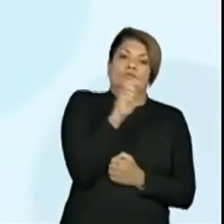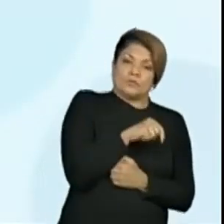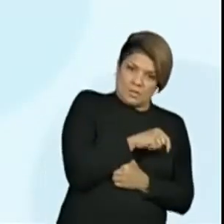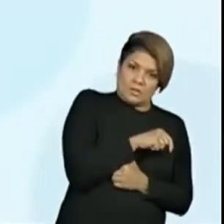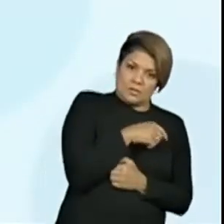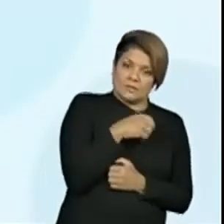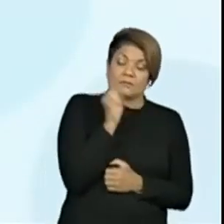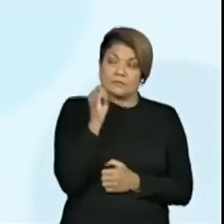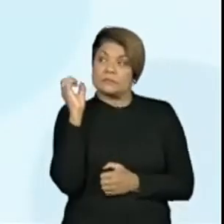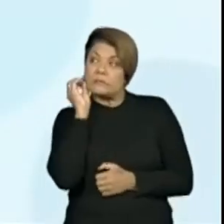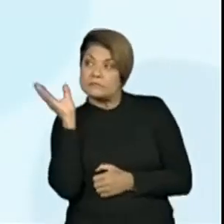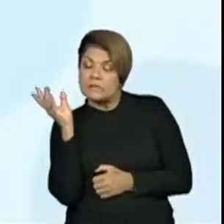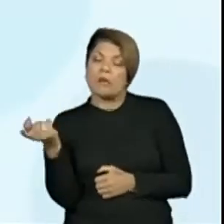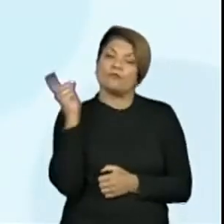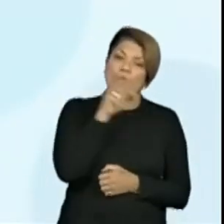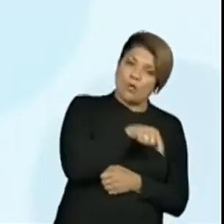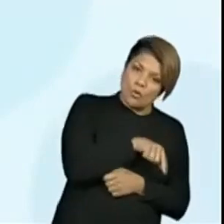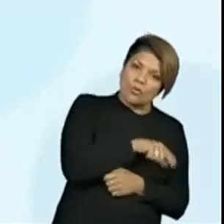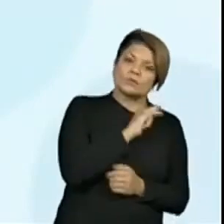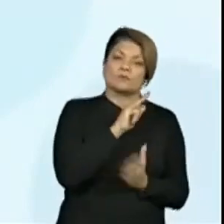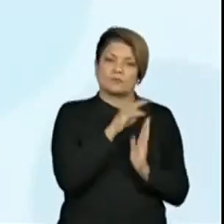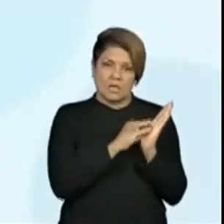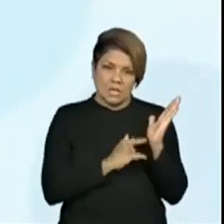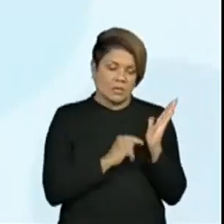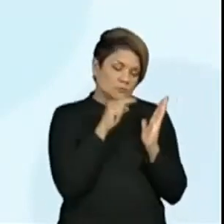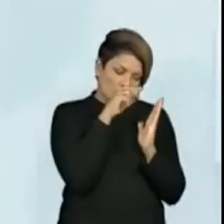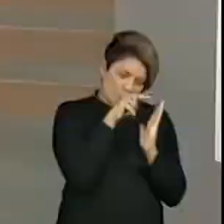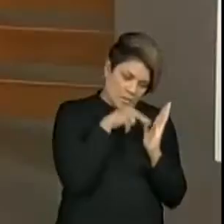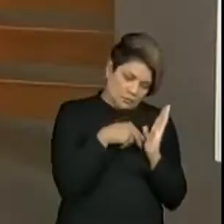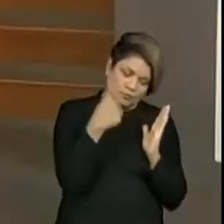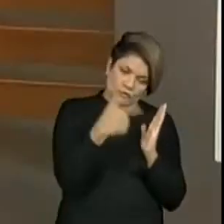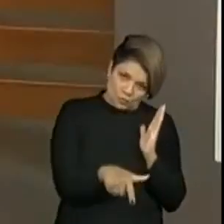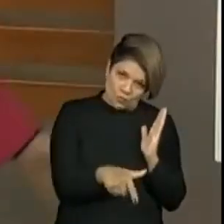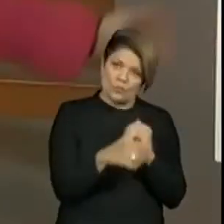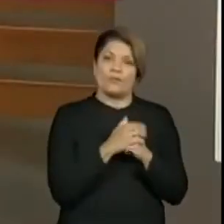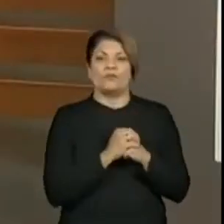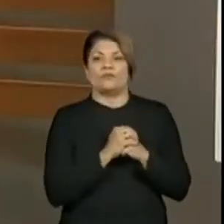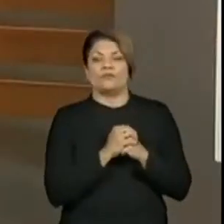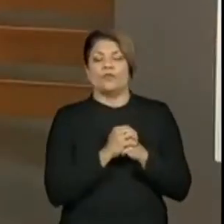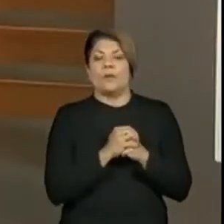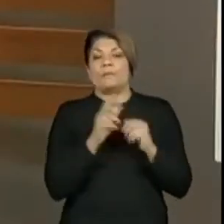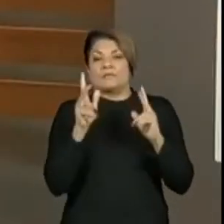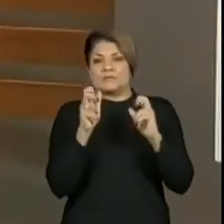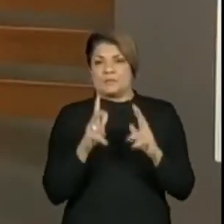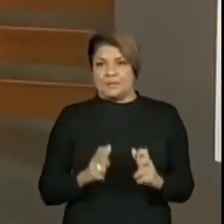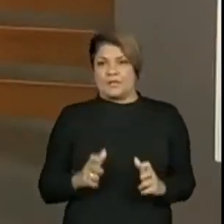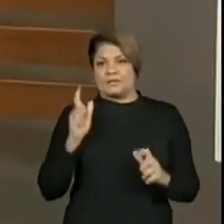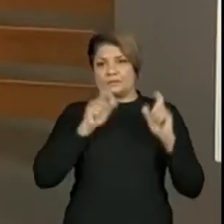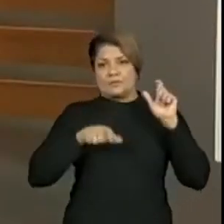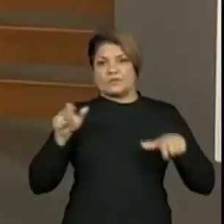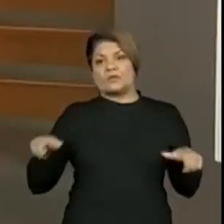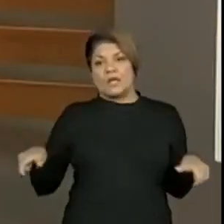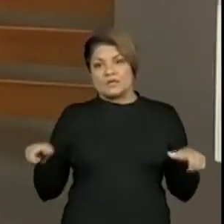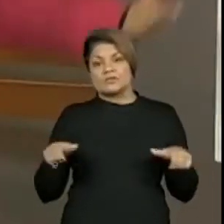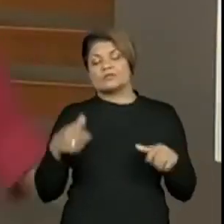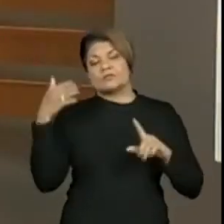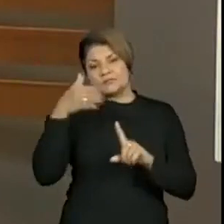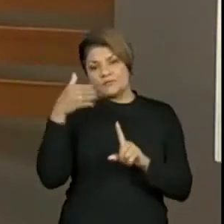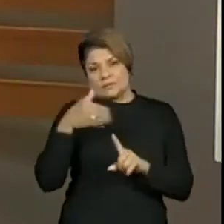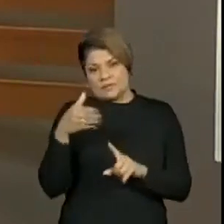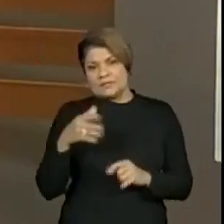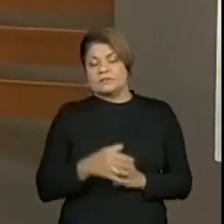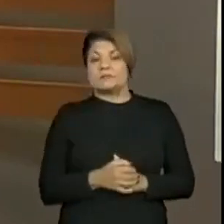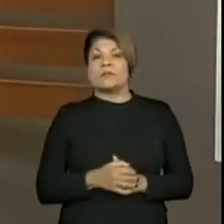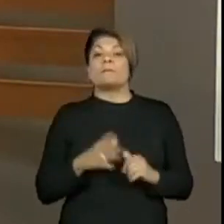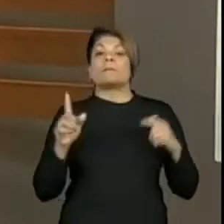necessário, perceber os personagens, as referências que a gente já tem no texto. E agora, a gente vai fazer na próxima aula o